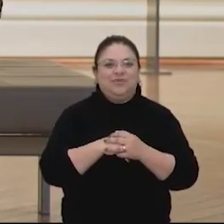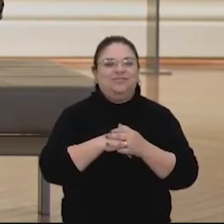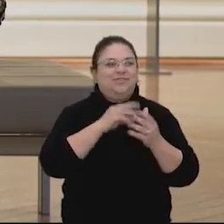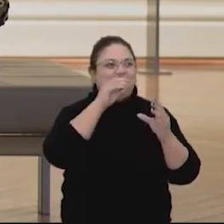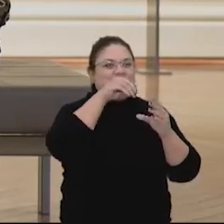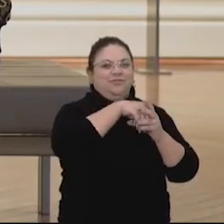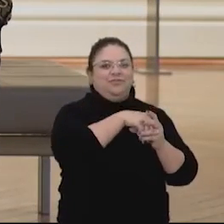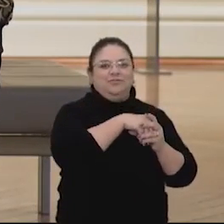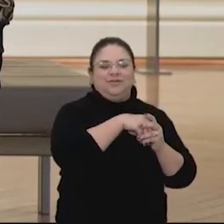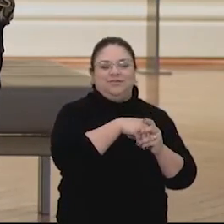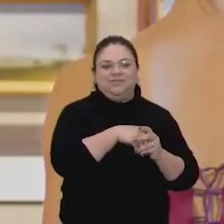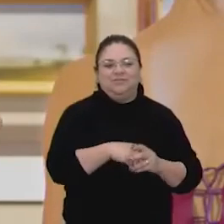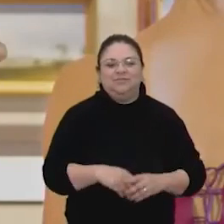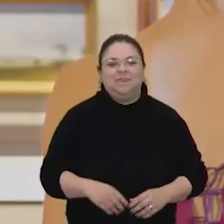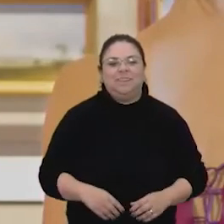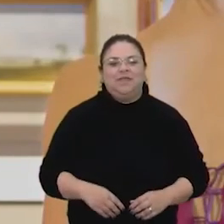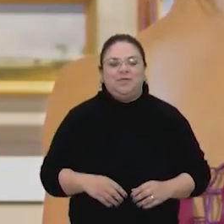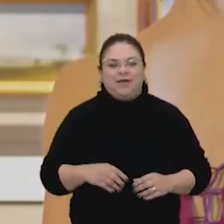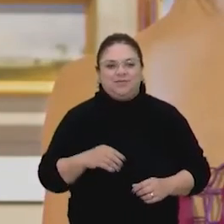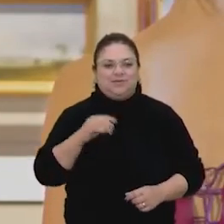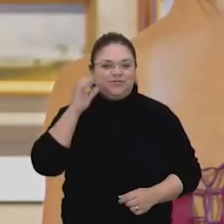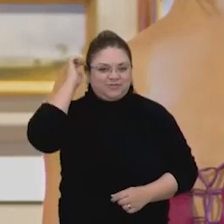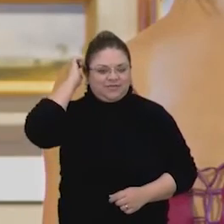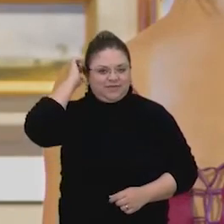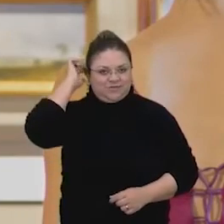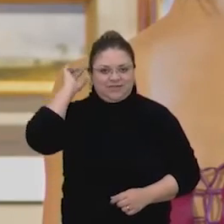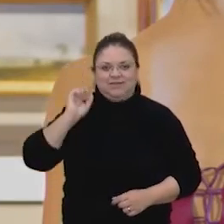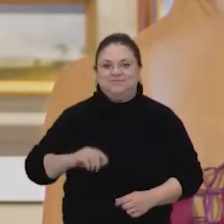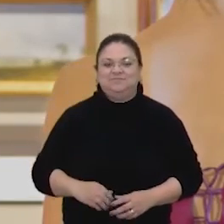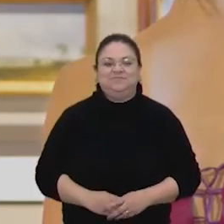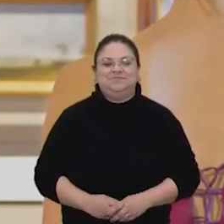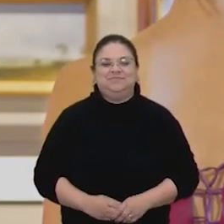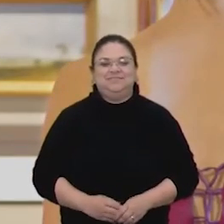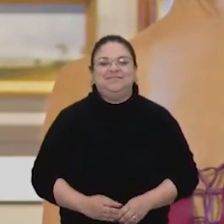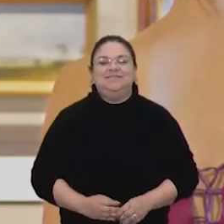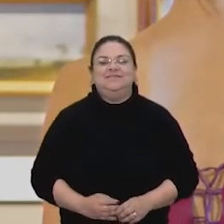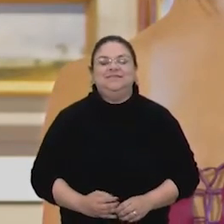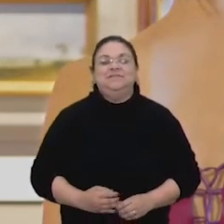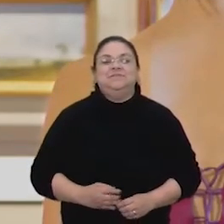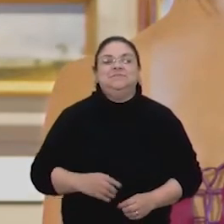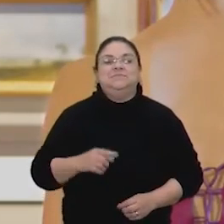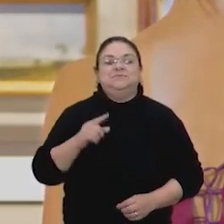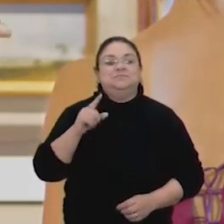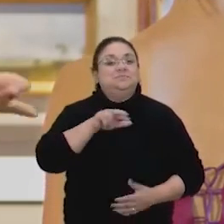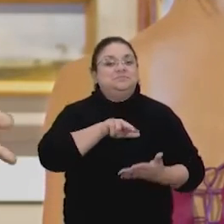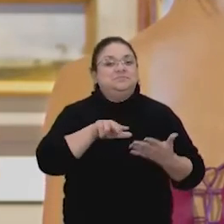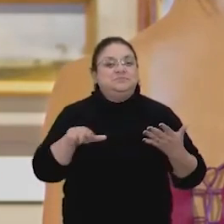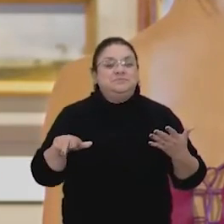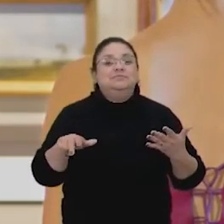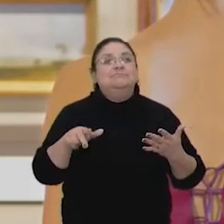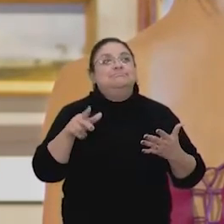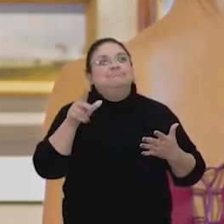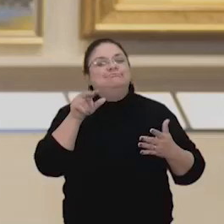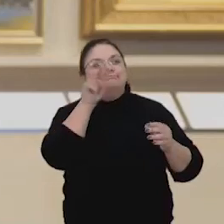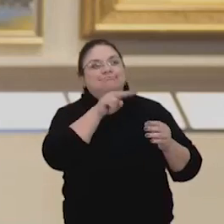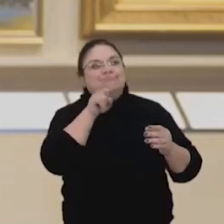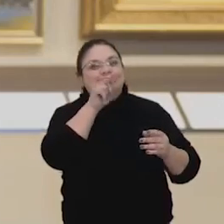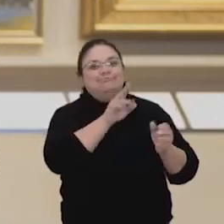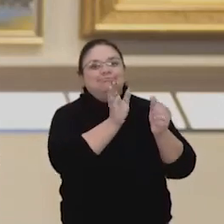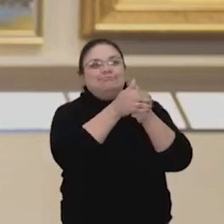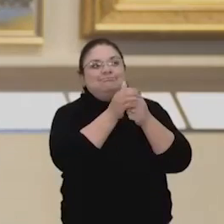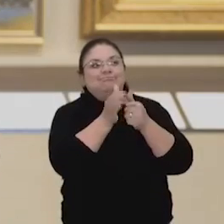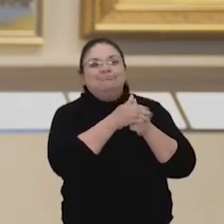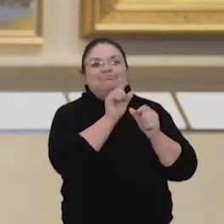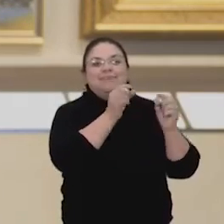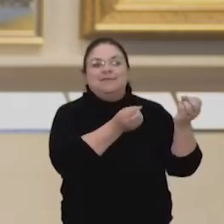uma coisa relaxante de assistir, mas fala bem de história. É legal que você aprende história de uma forma divertida, né? Sim, é um